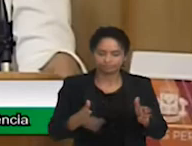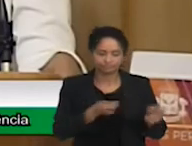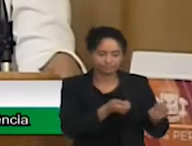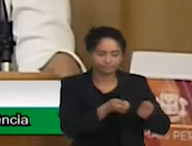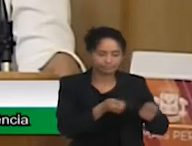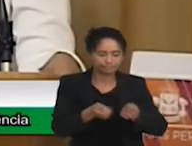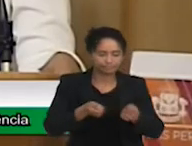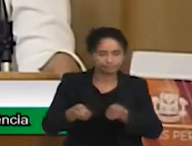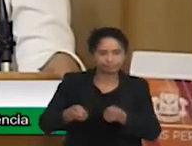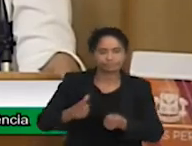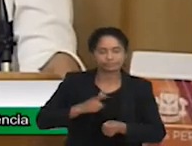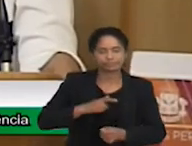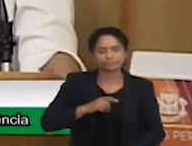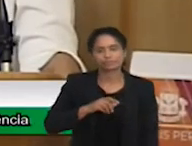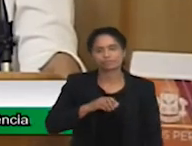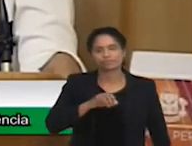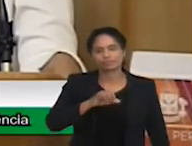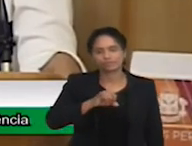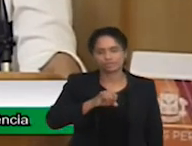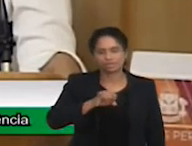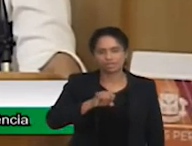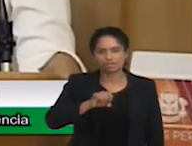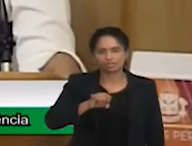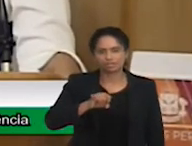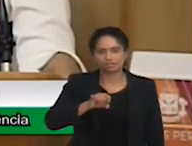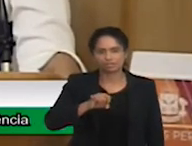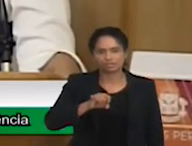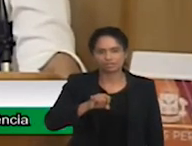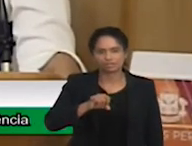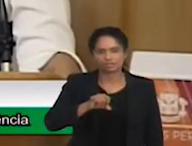o nosso sistema educacional com os seguintes dados.